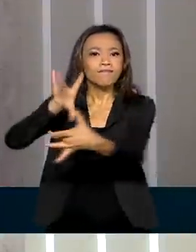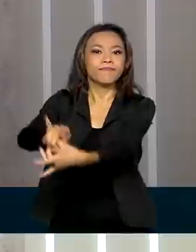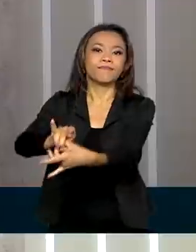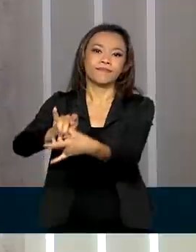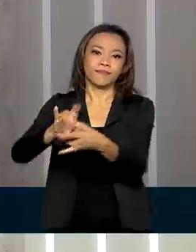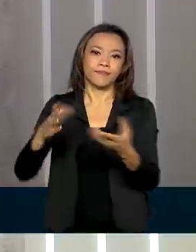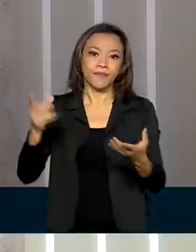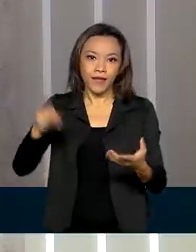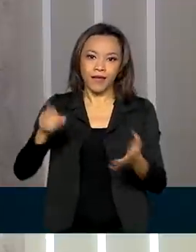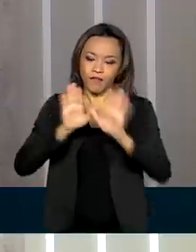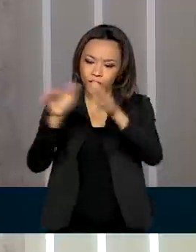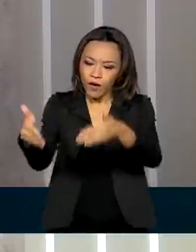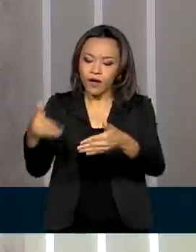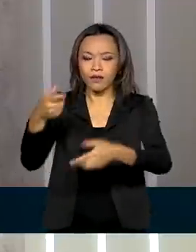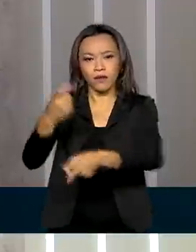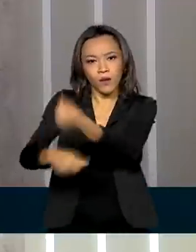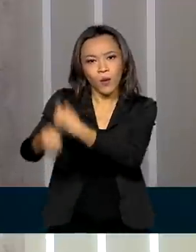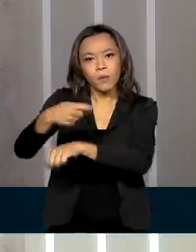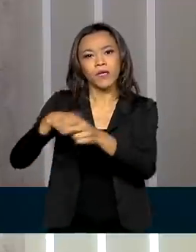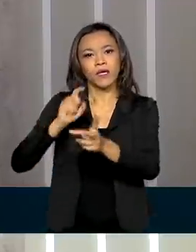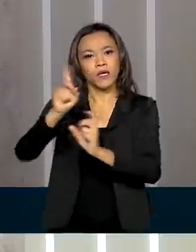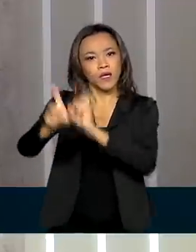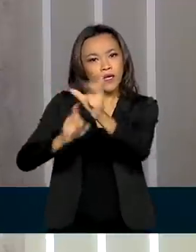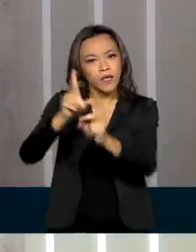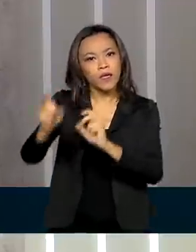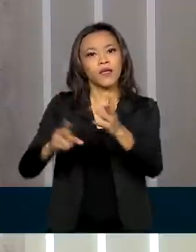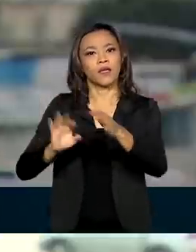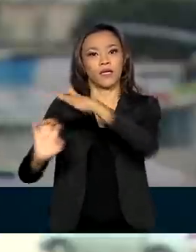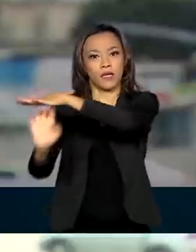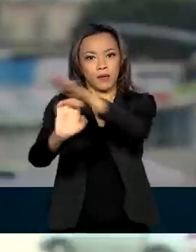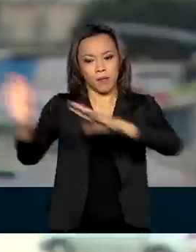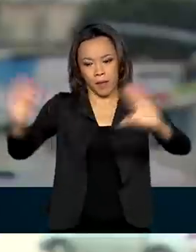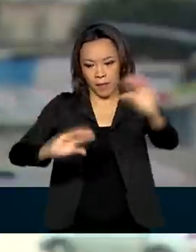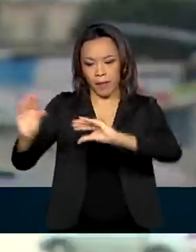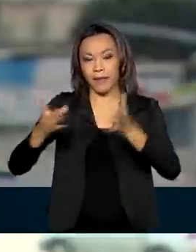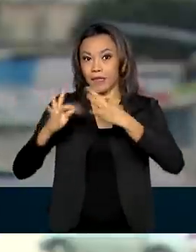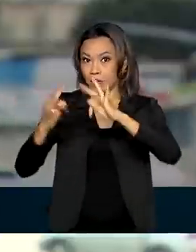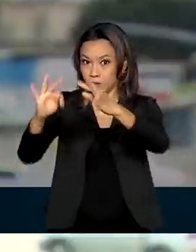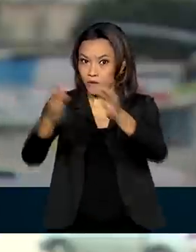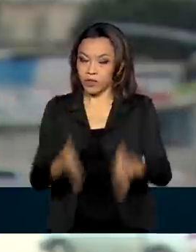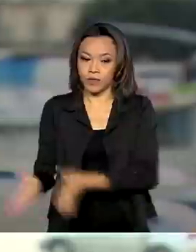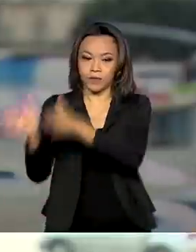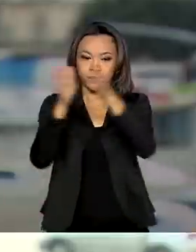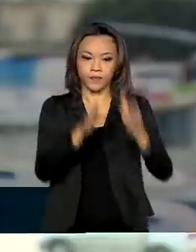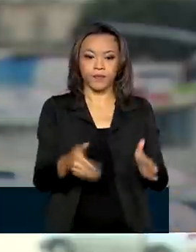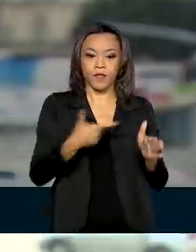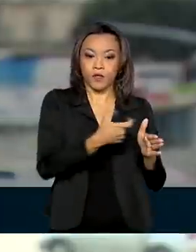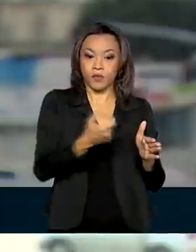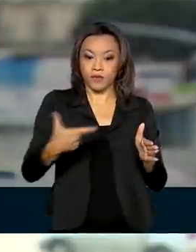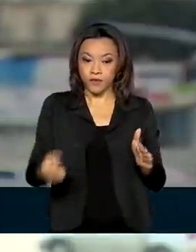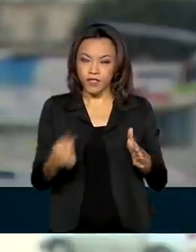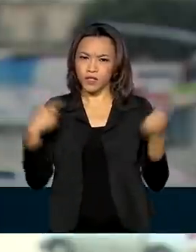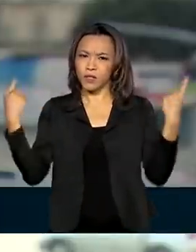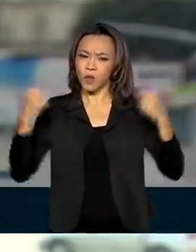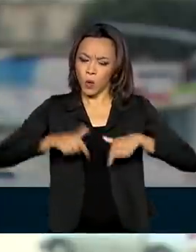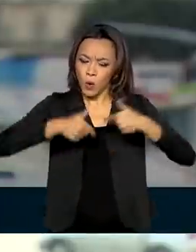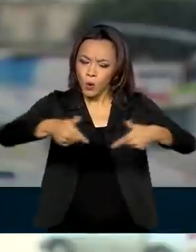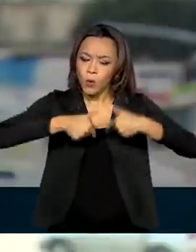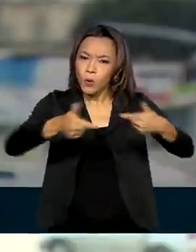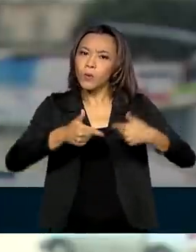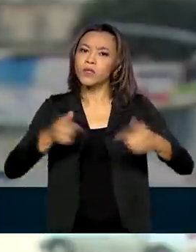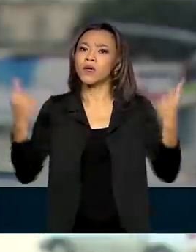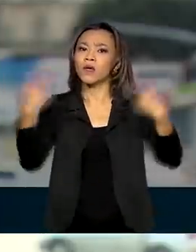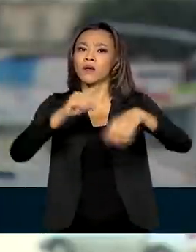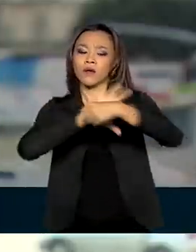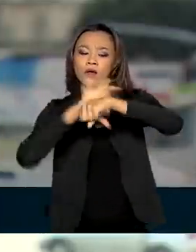para economia, negócios, investimentos e tecnologias. Em 2020, o combate à Covid-19 tem lugar de